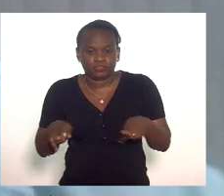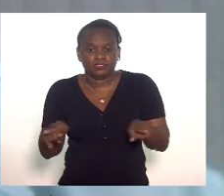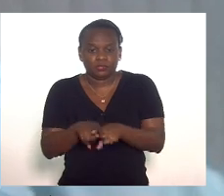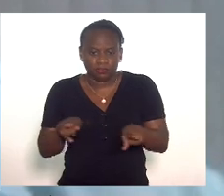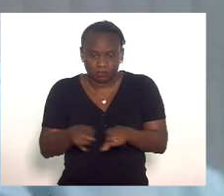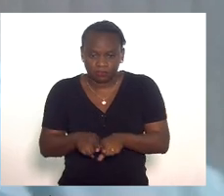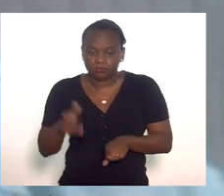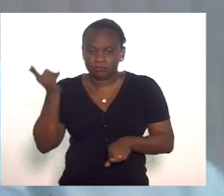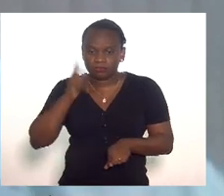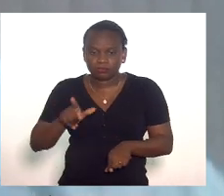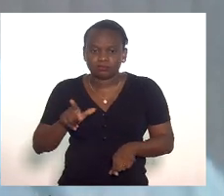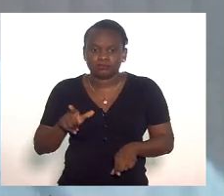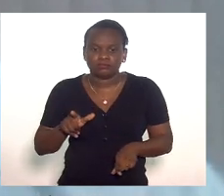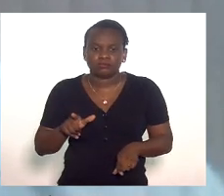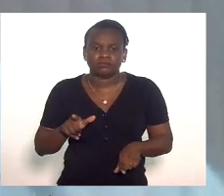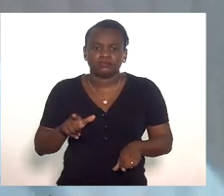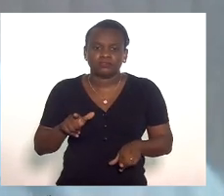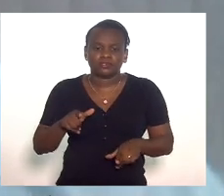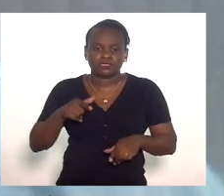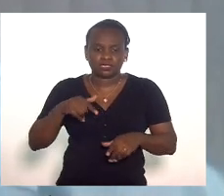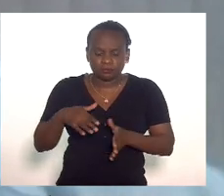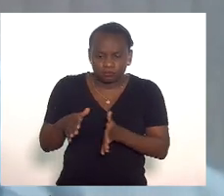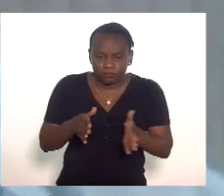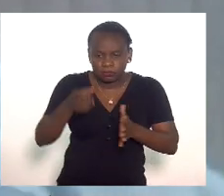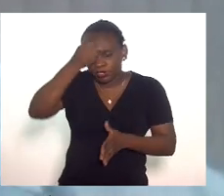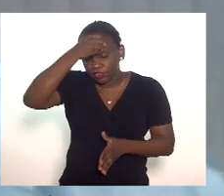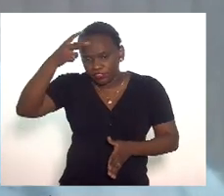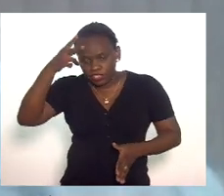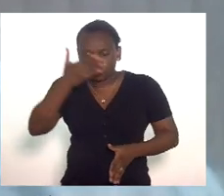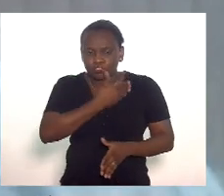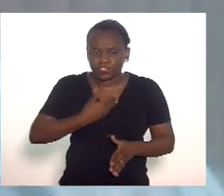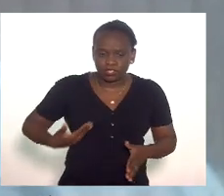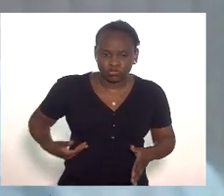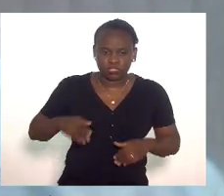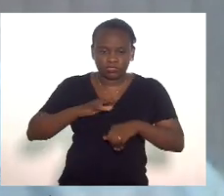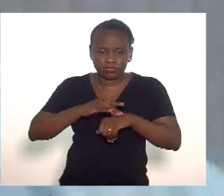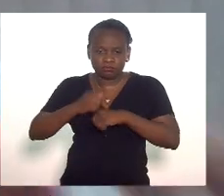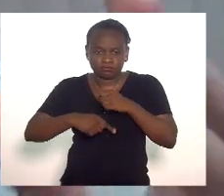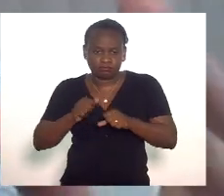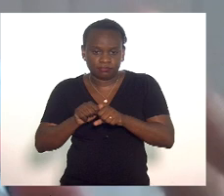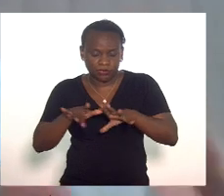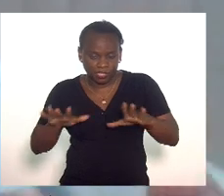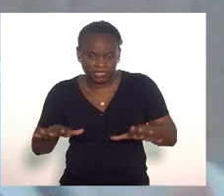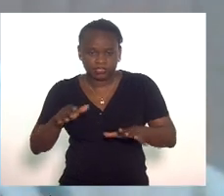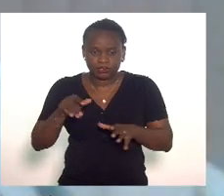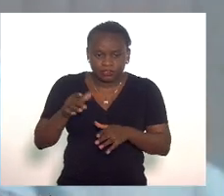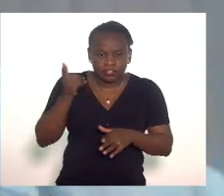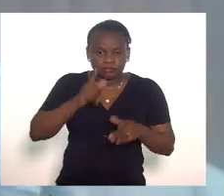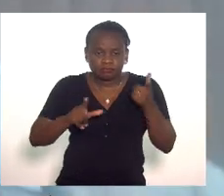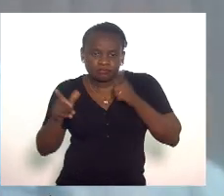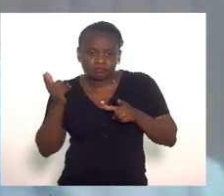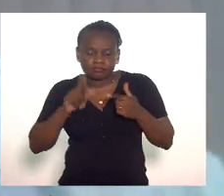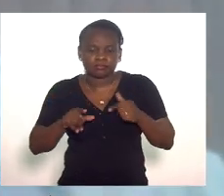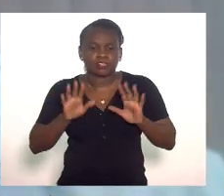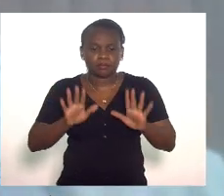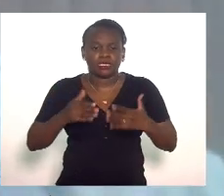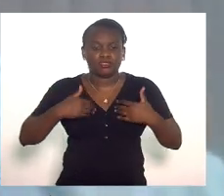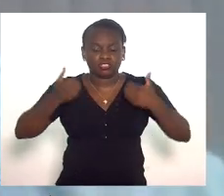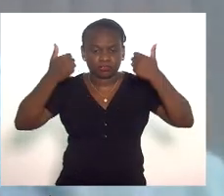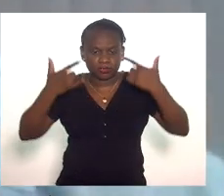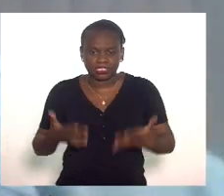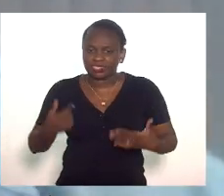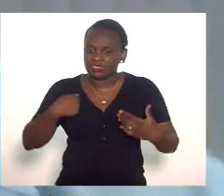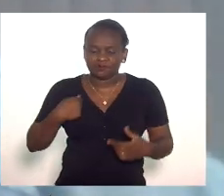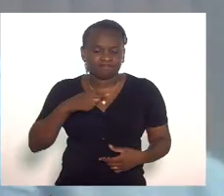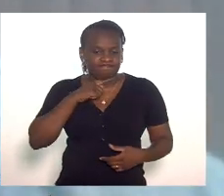condução da pandemia pelos prefeitos e governadores mas não posso aqui deixar de registrar a minha